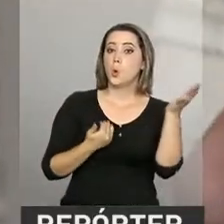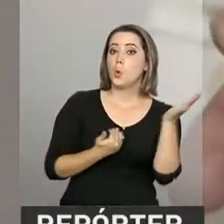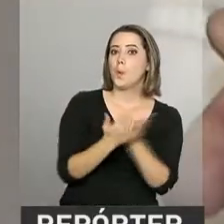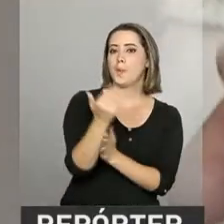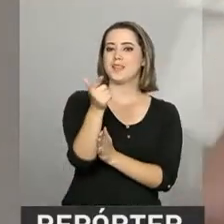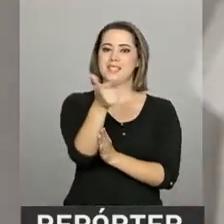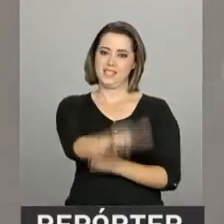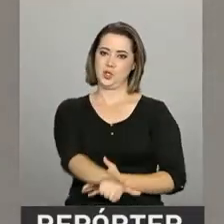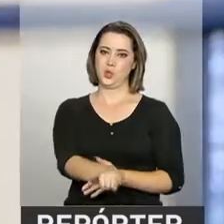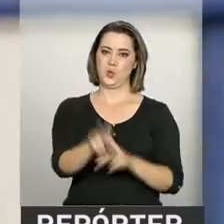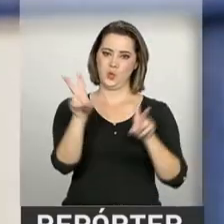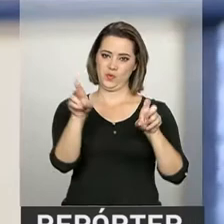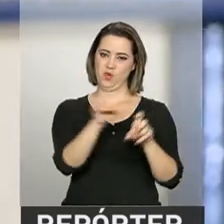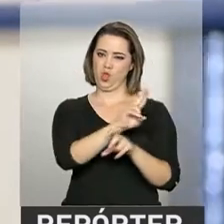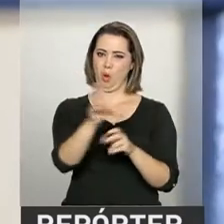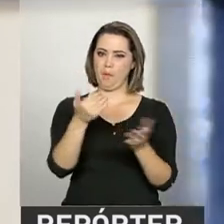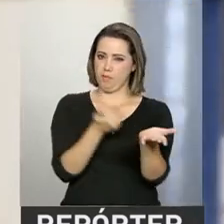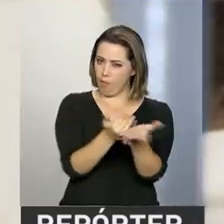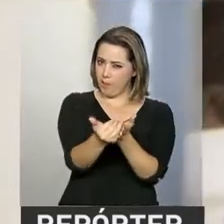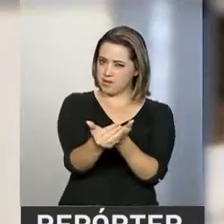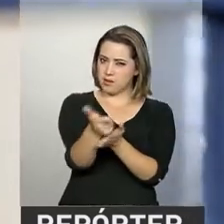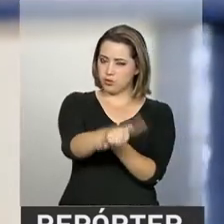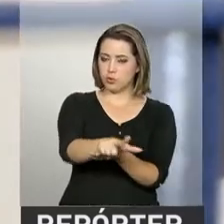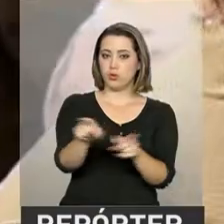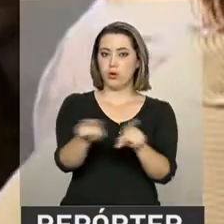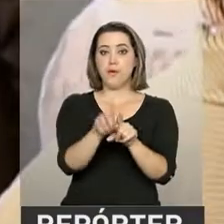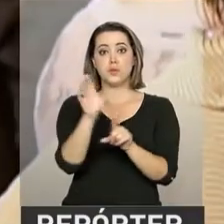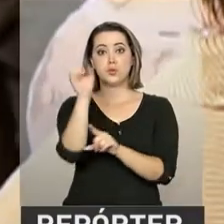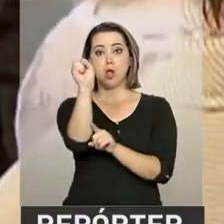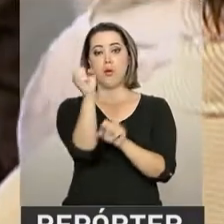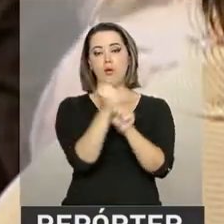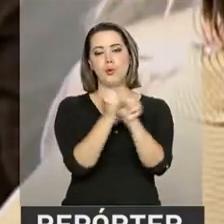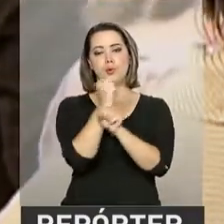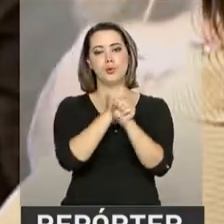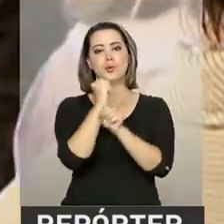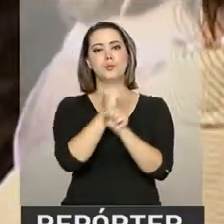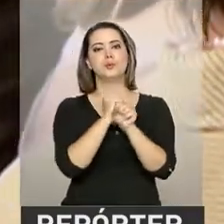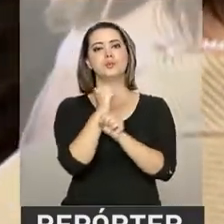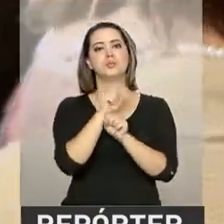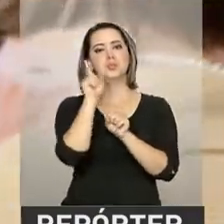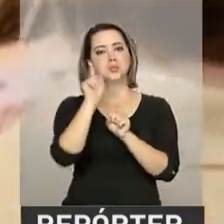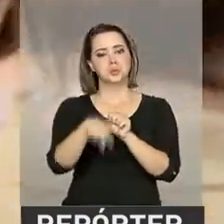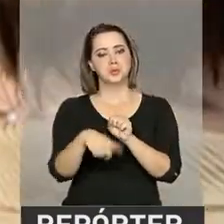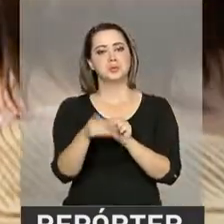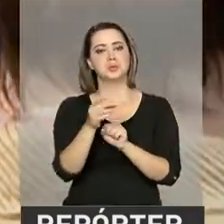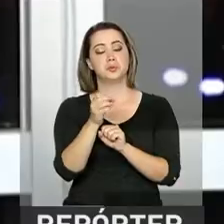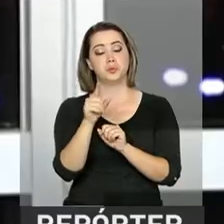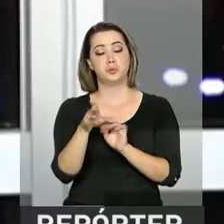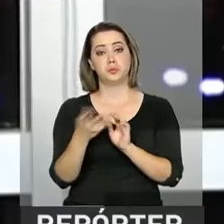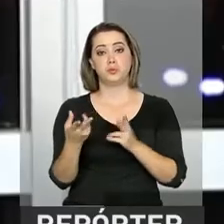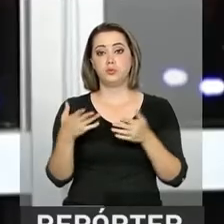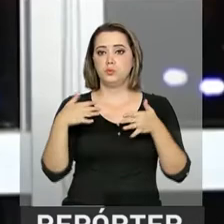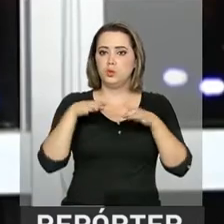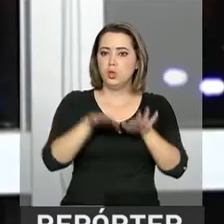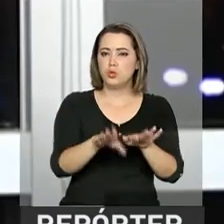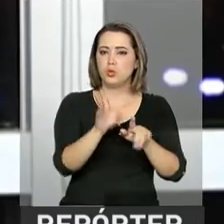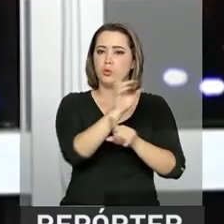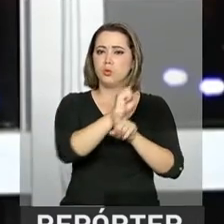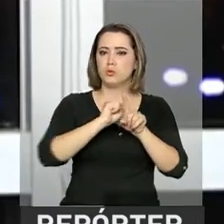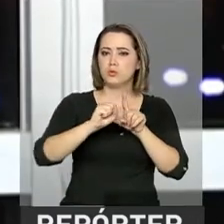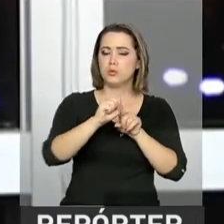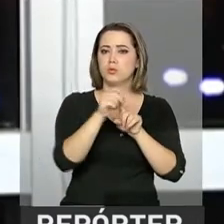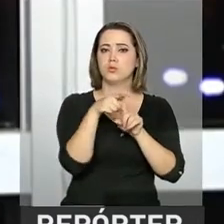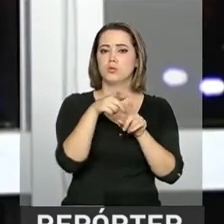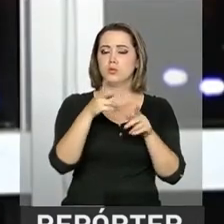criado pelo Conselho Nacional de Justiça, existe há oito anos e é modelo de reinserção de presos. É um programa que